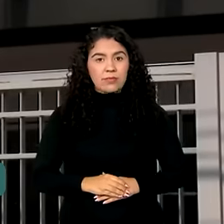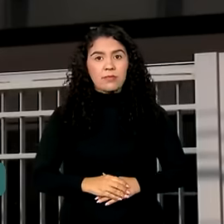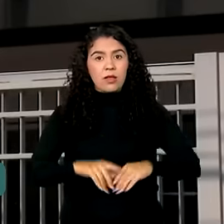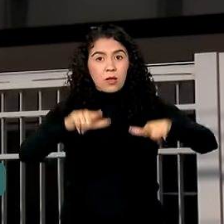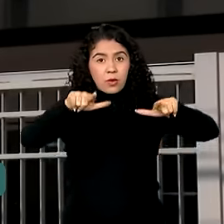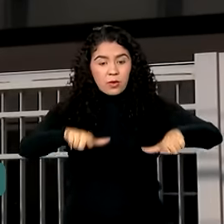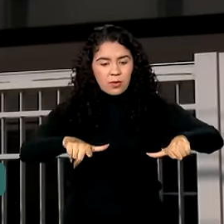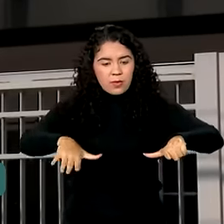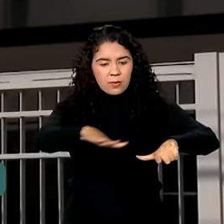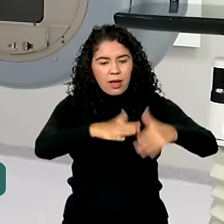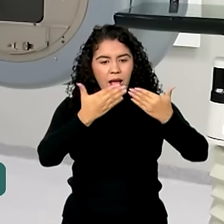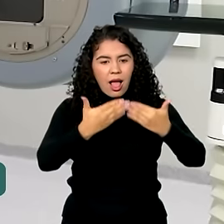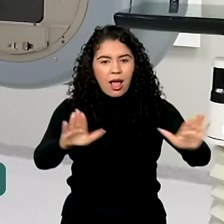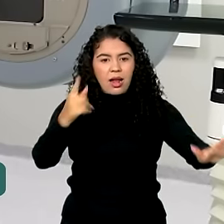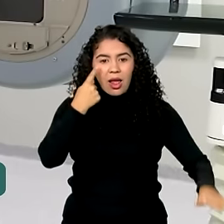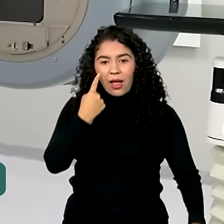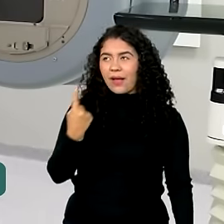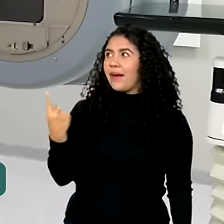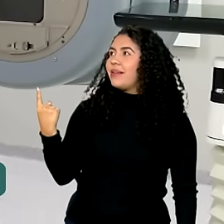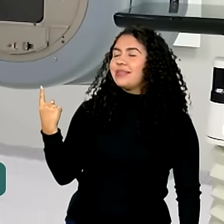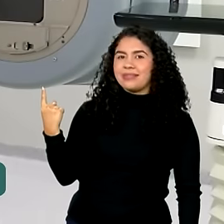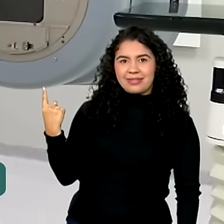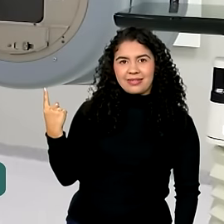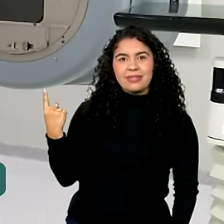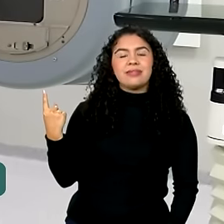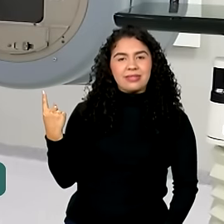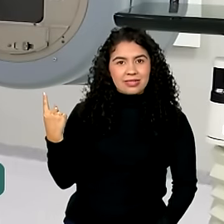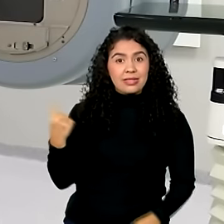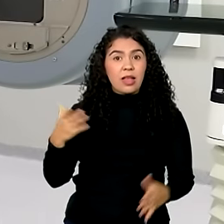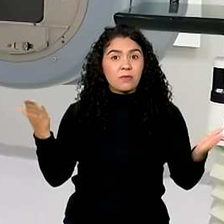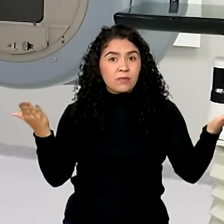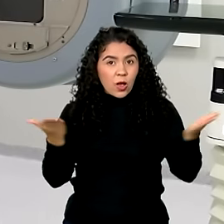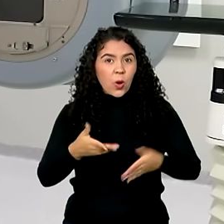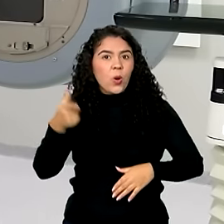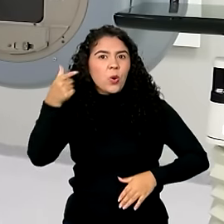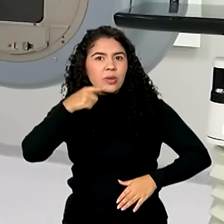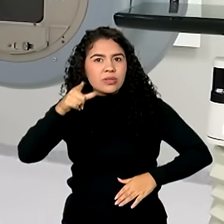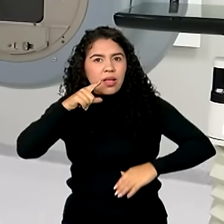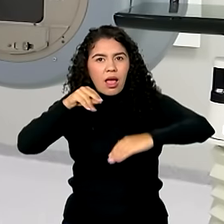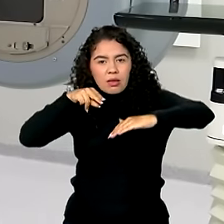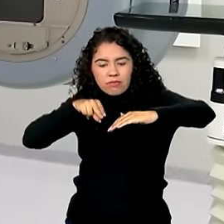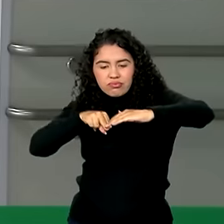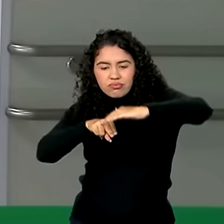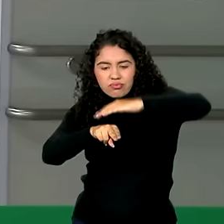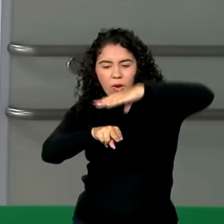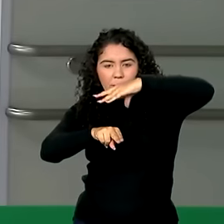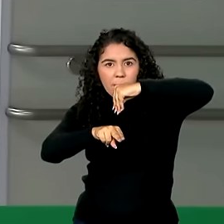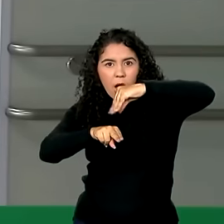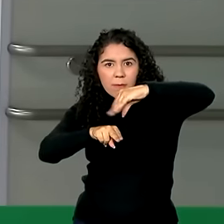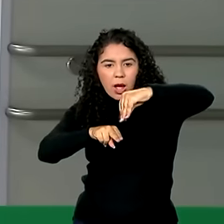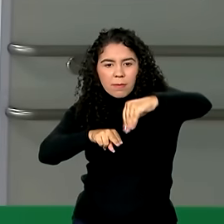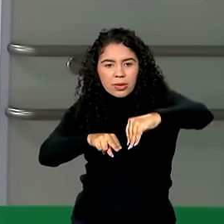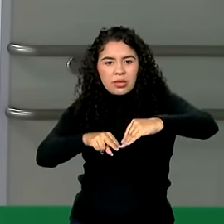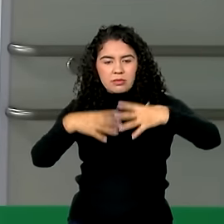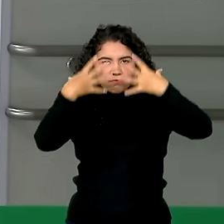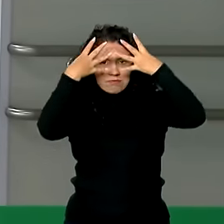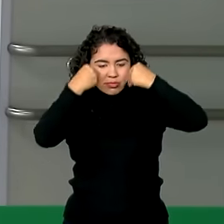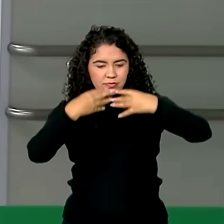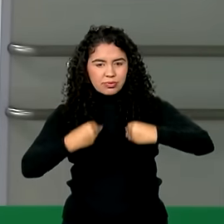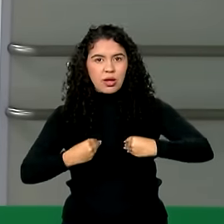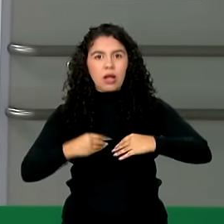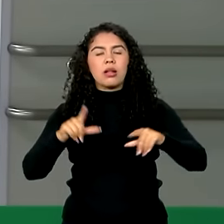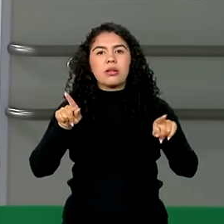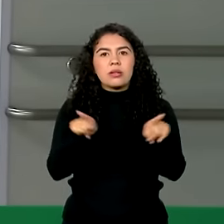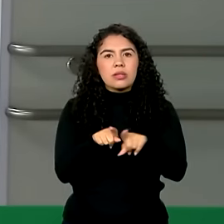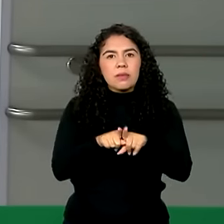Oncologia e Hematologia agora permite a realização de radioterapia no próprio local, eliminando a necessidade